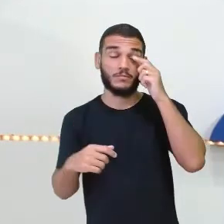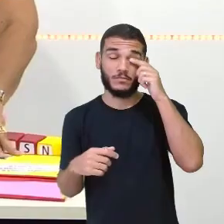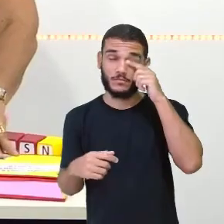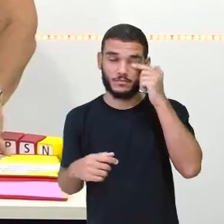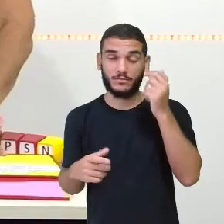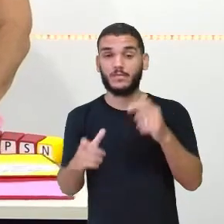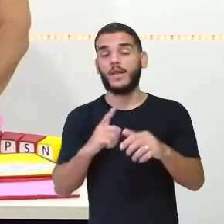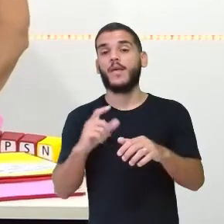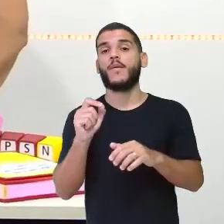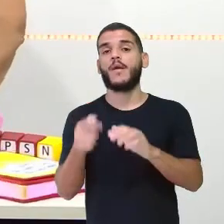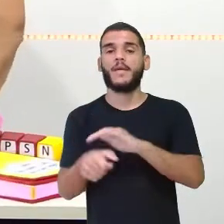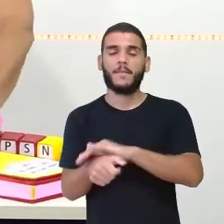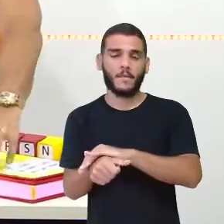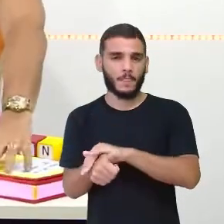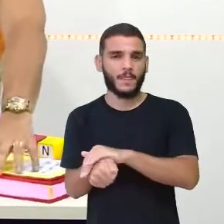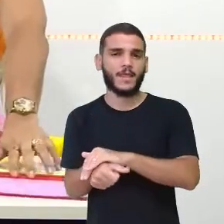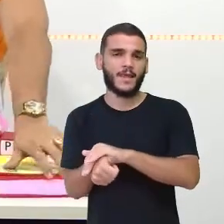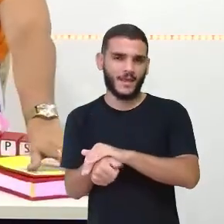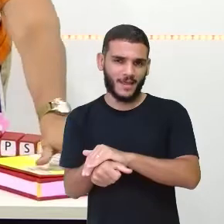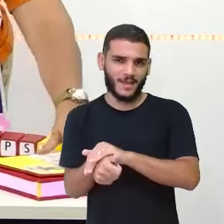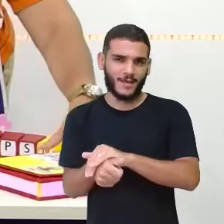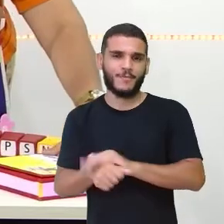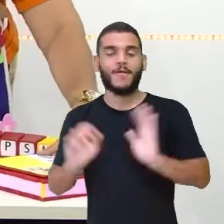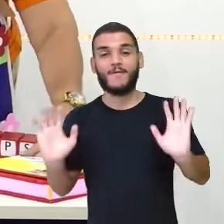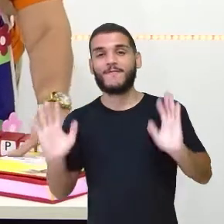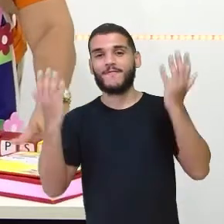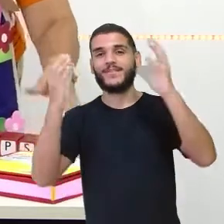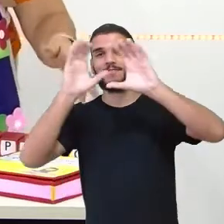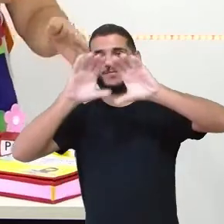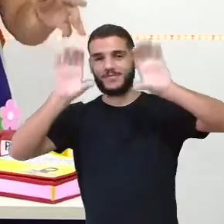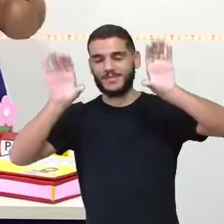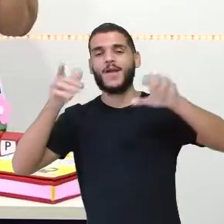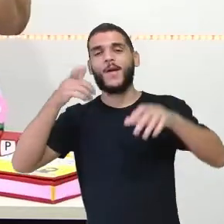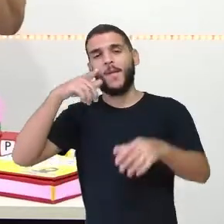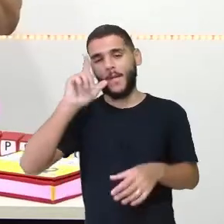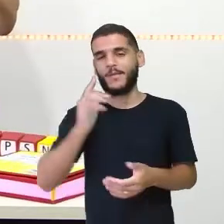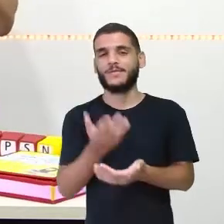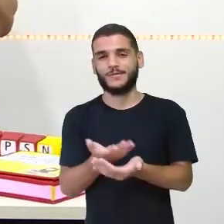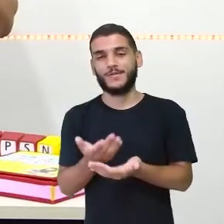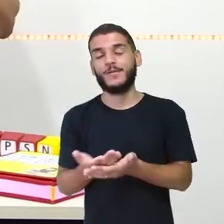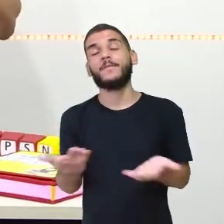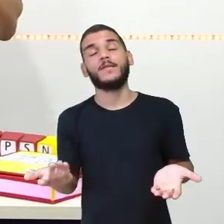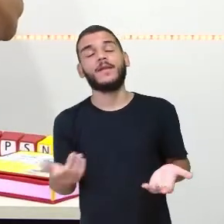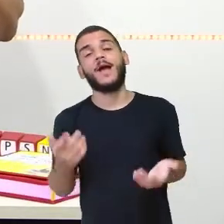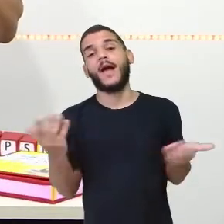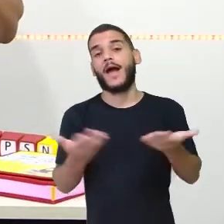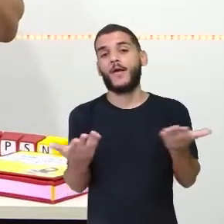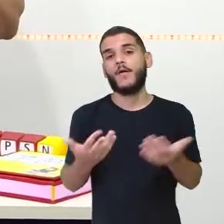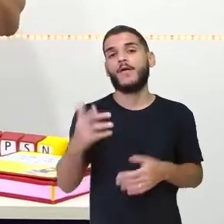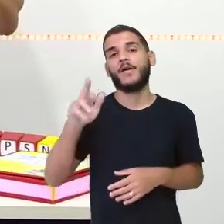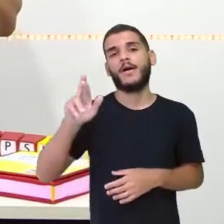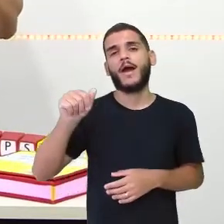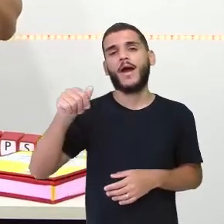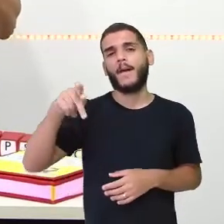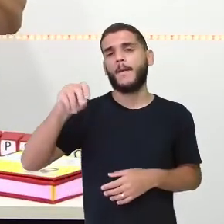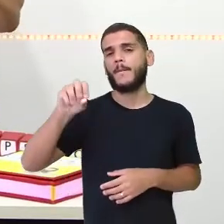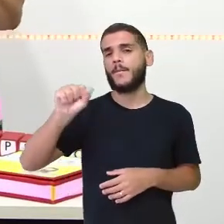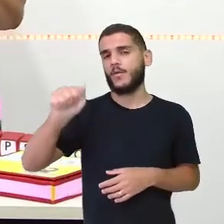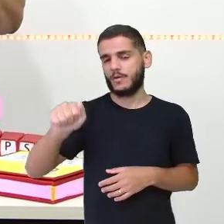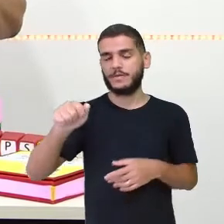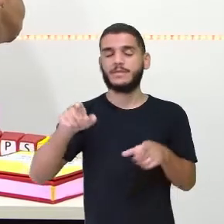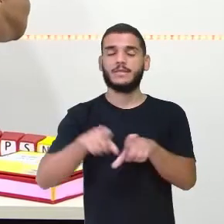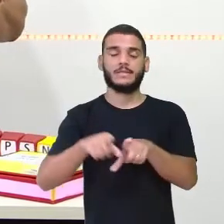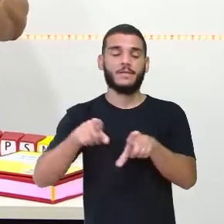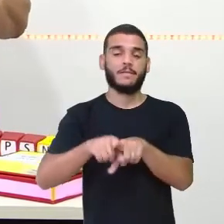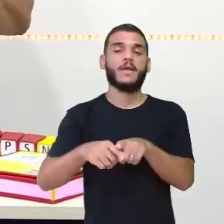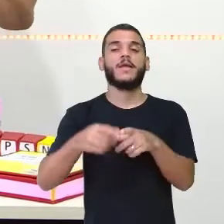a Festa no Céu. Não foi isso? foi o de ontem, né? E agora, a raposa, o tucano e a raposa. A raposa e